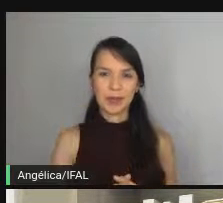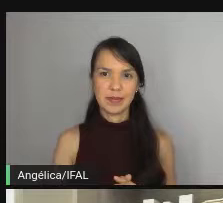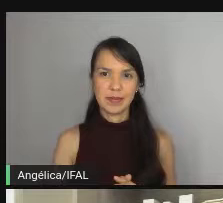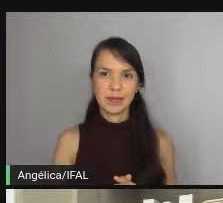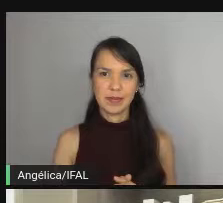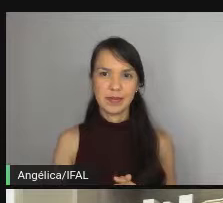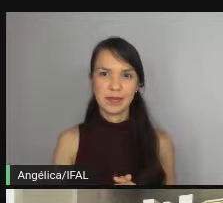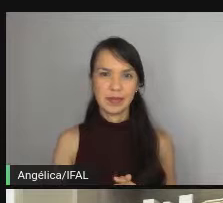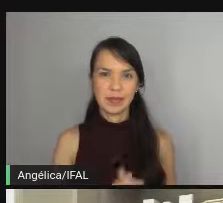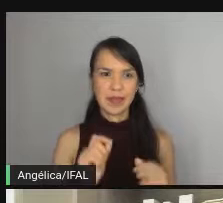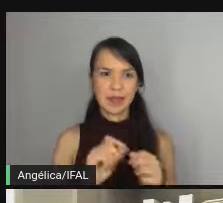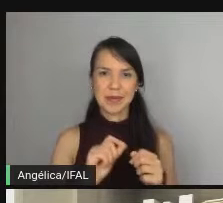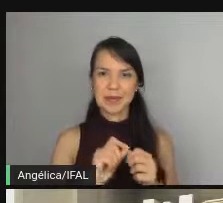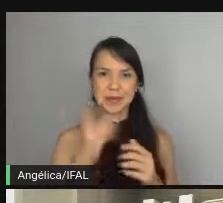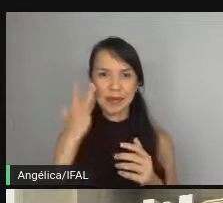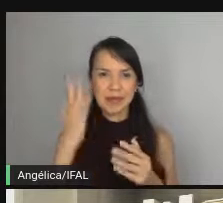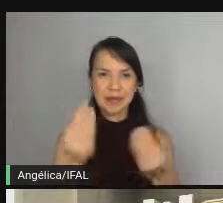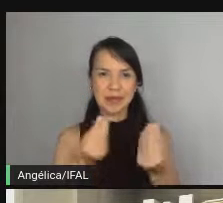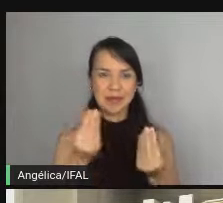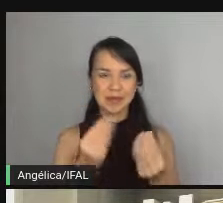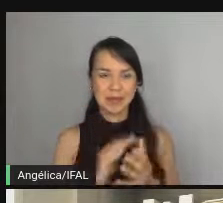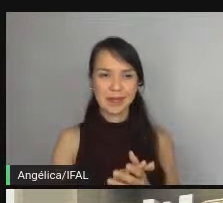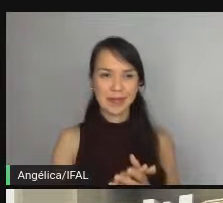agora não sei como é faz o zoom alto